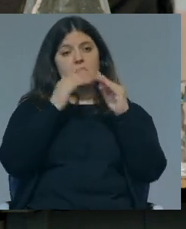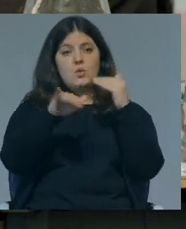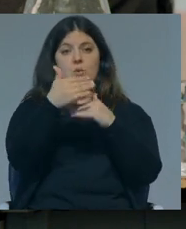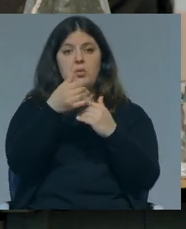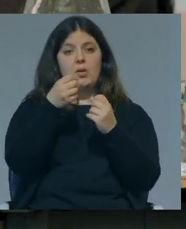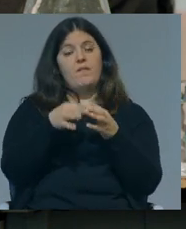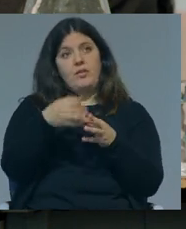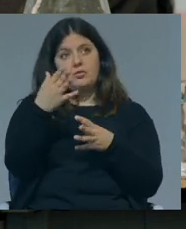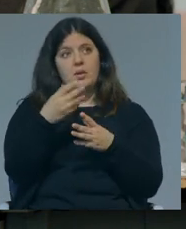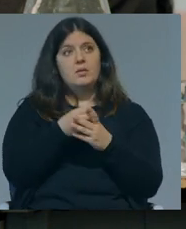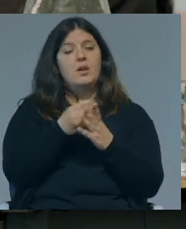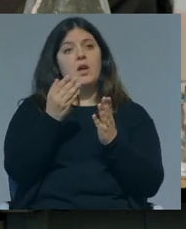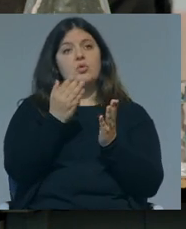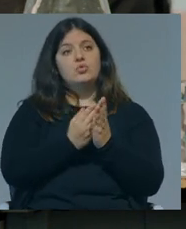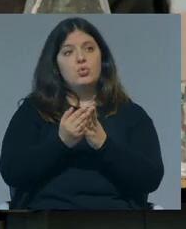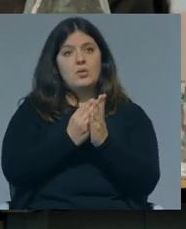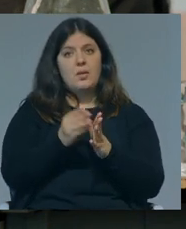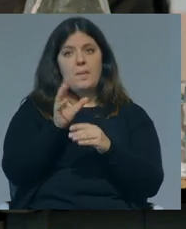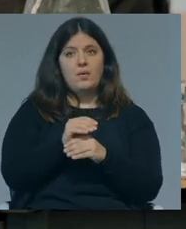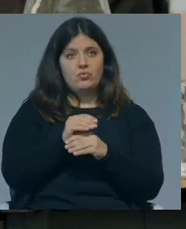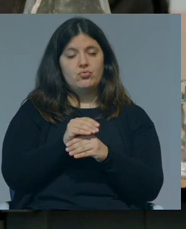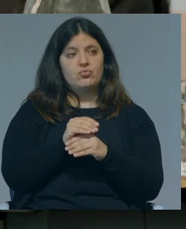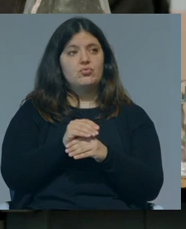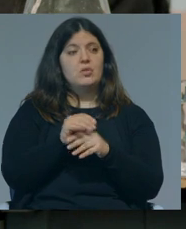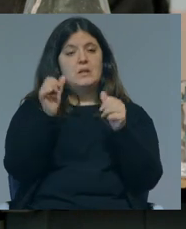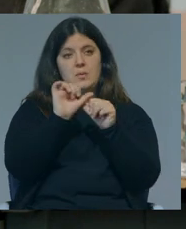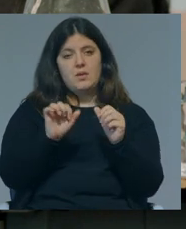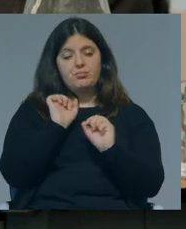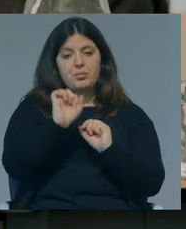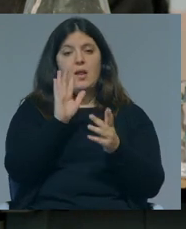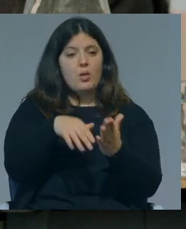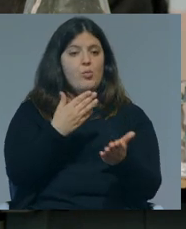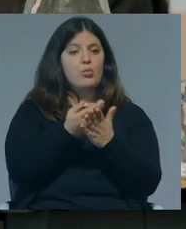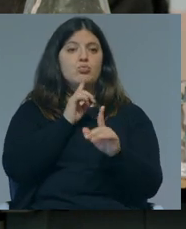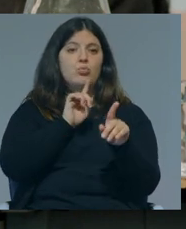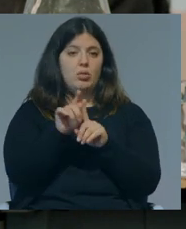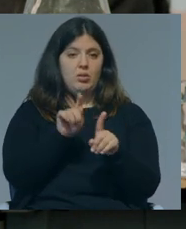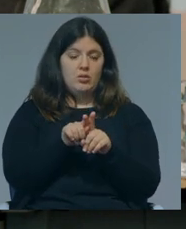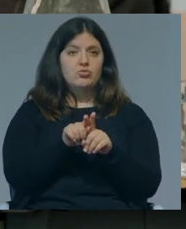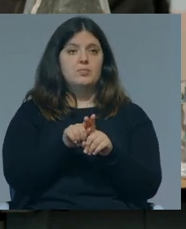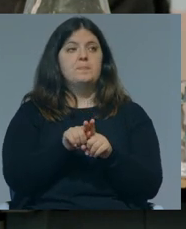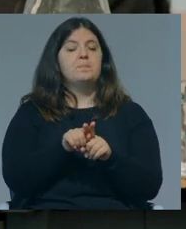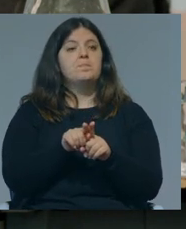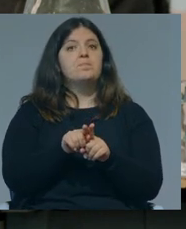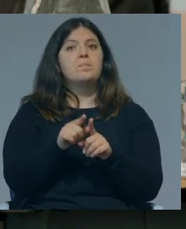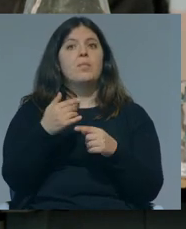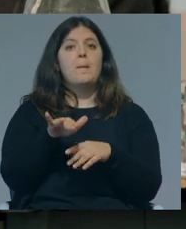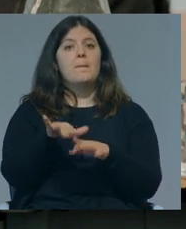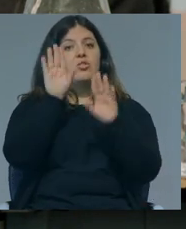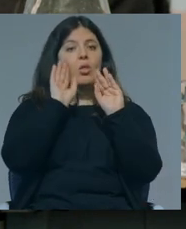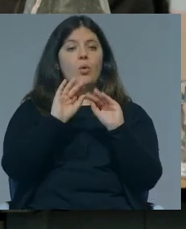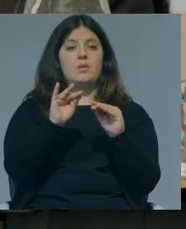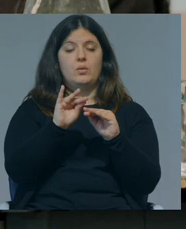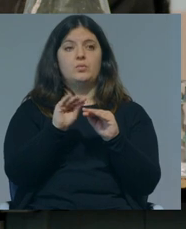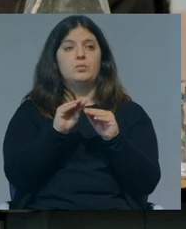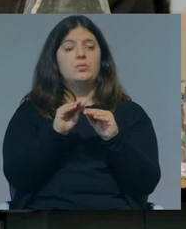que, felizmente, está mais, não só mais estudado, como mais sistematizado em termos de propostas políticas. Mas a educação,